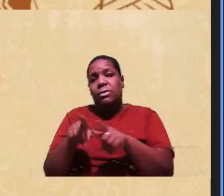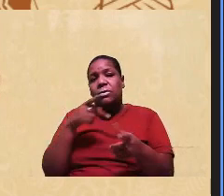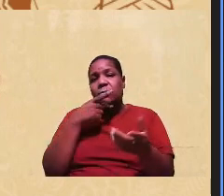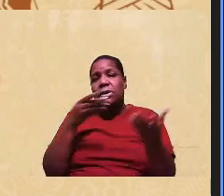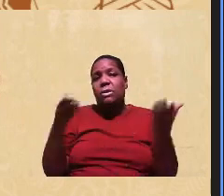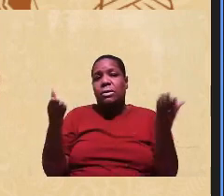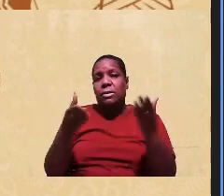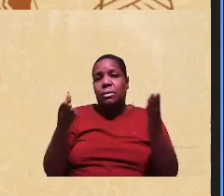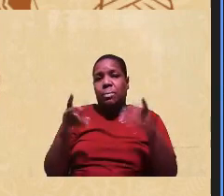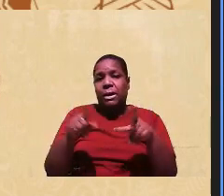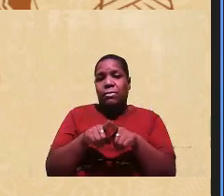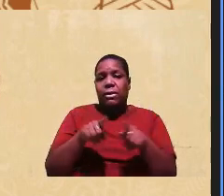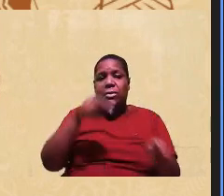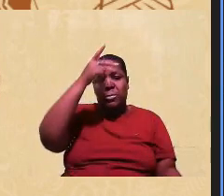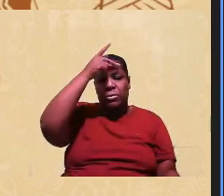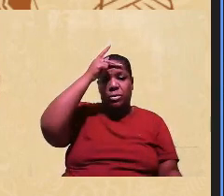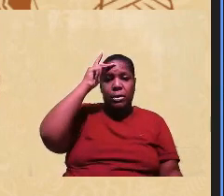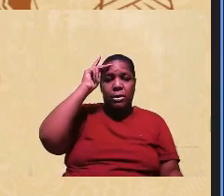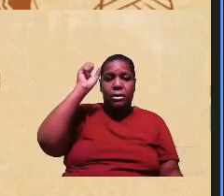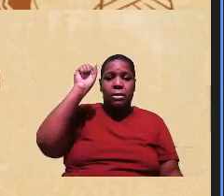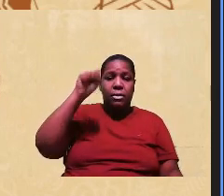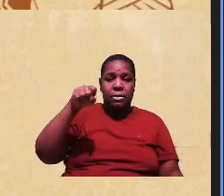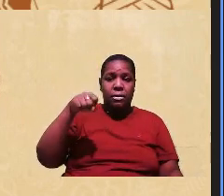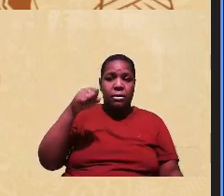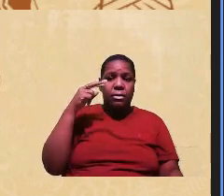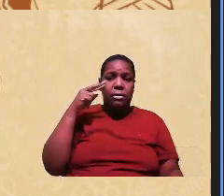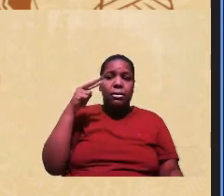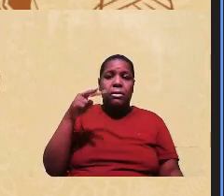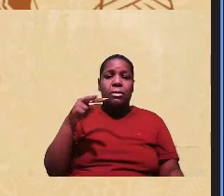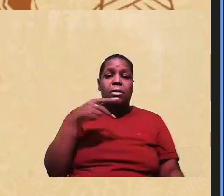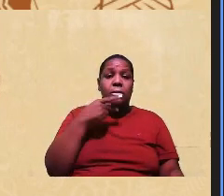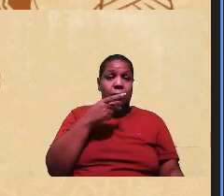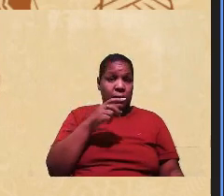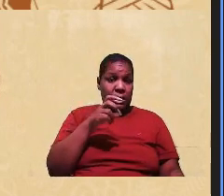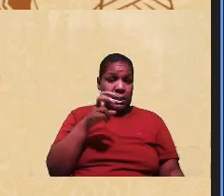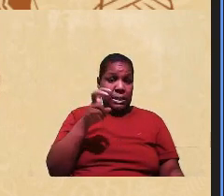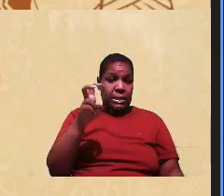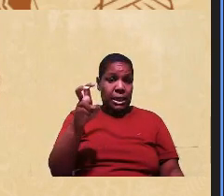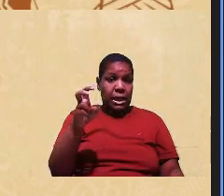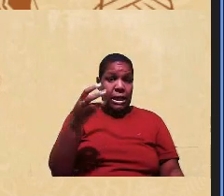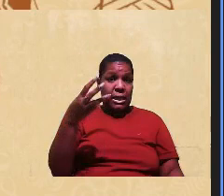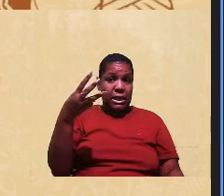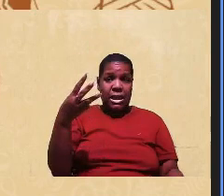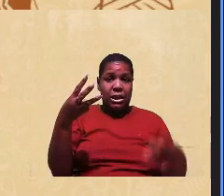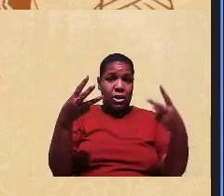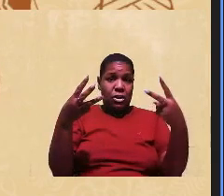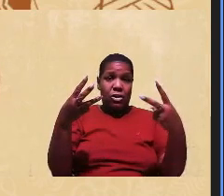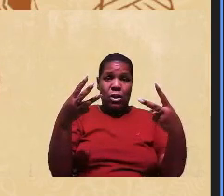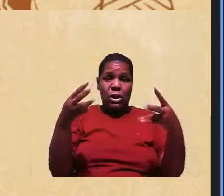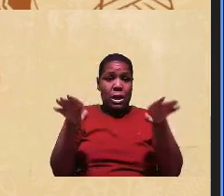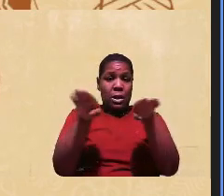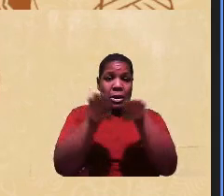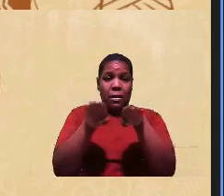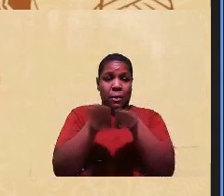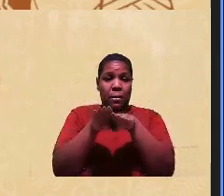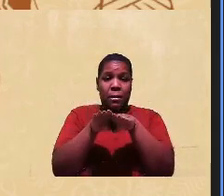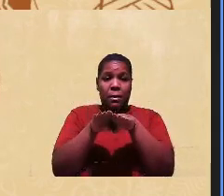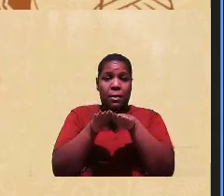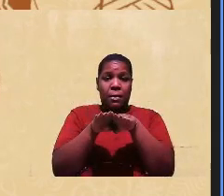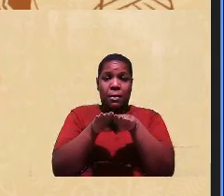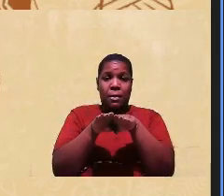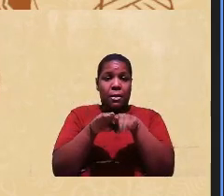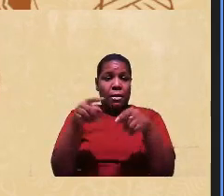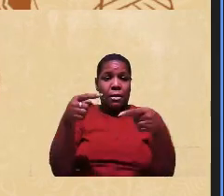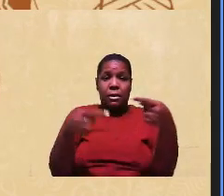que a banca fica confusa. Se deu lá 5, para mim é o seguinte, ter o 3 a 2 é empate. Nós vamos discutir